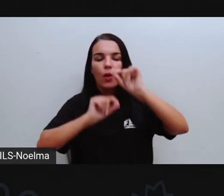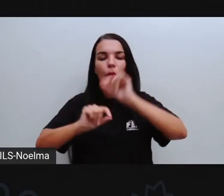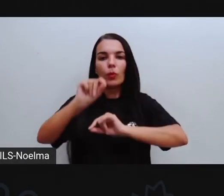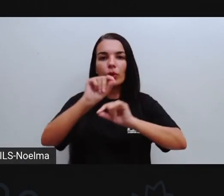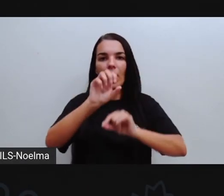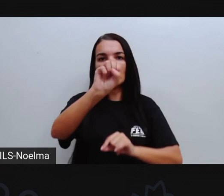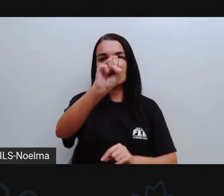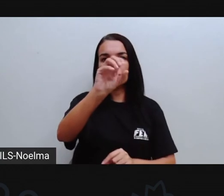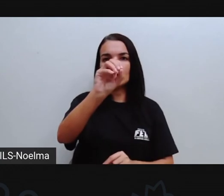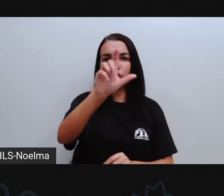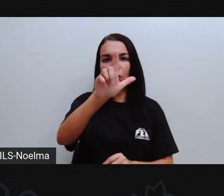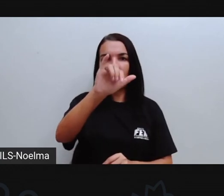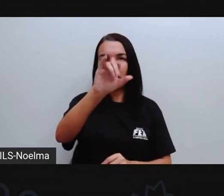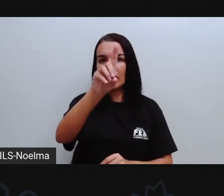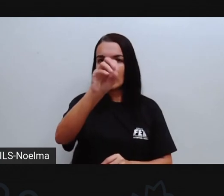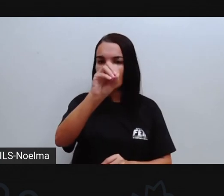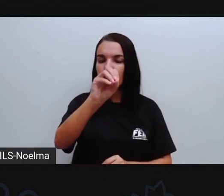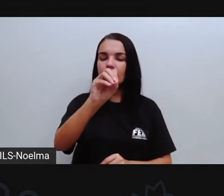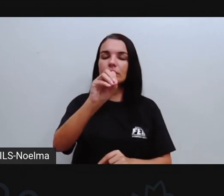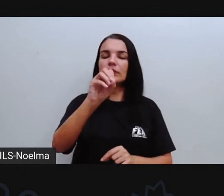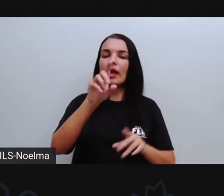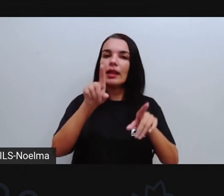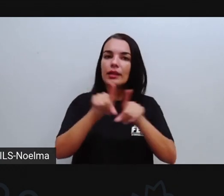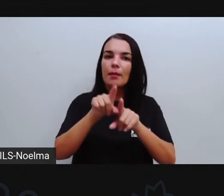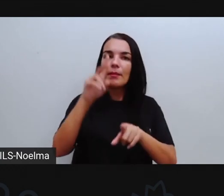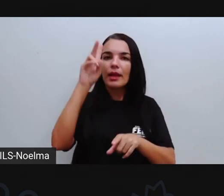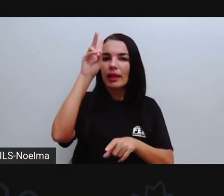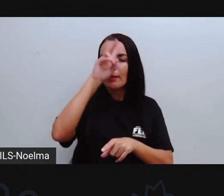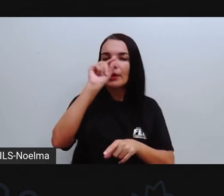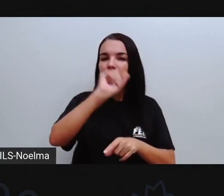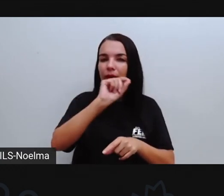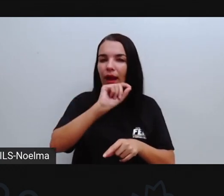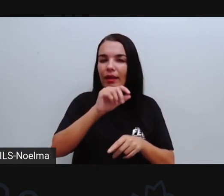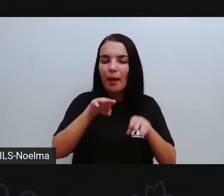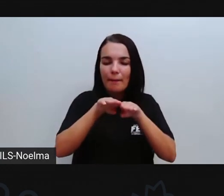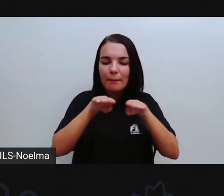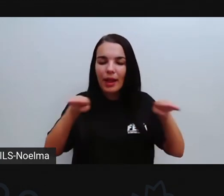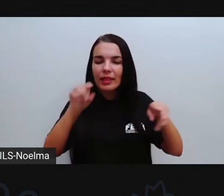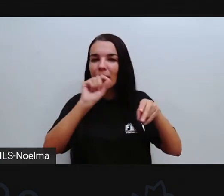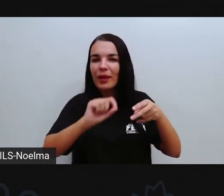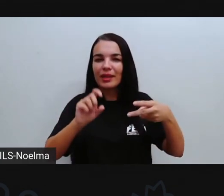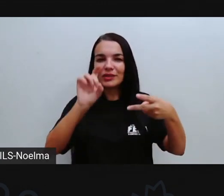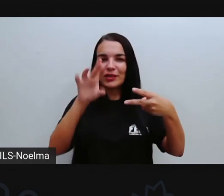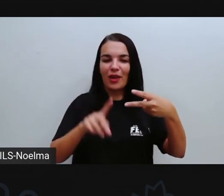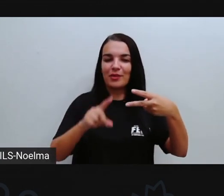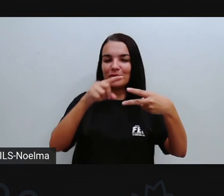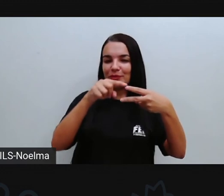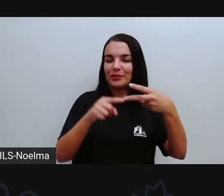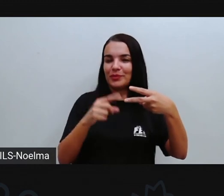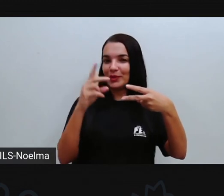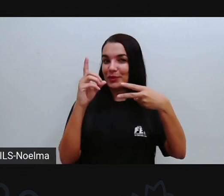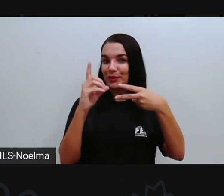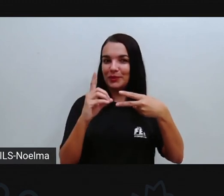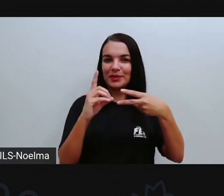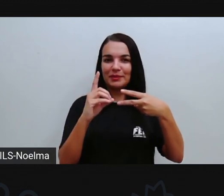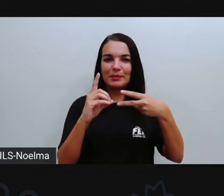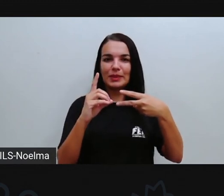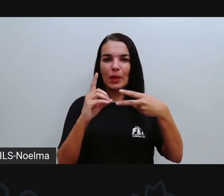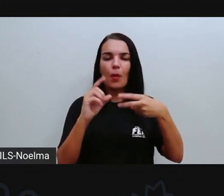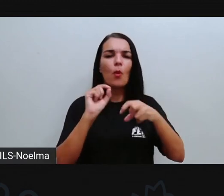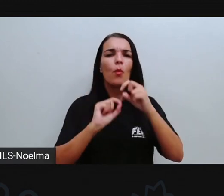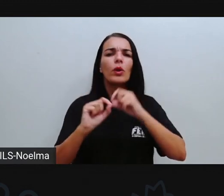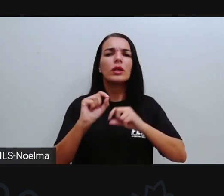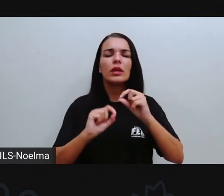que as figuras planas são figuras bidimensionais, né? E elas só podem ser feitas em espaços bidimensionais. O que